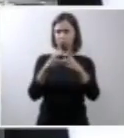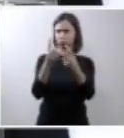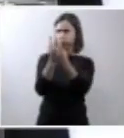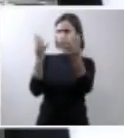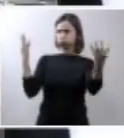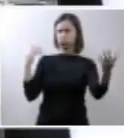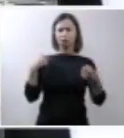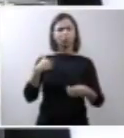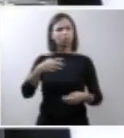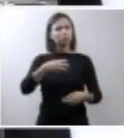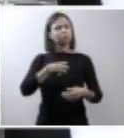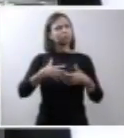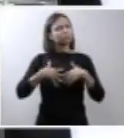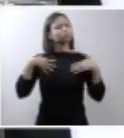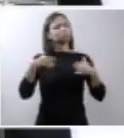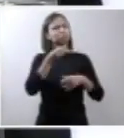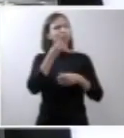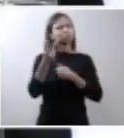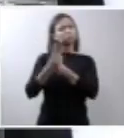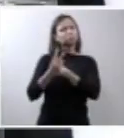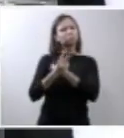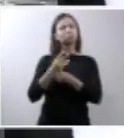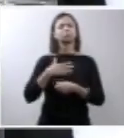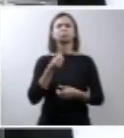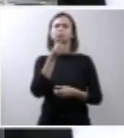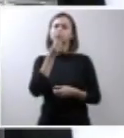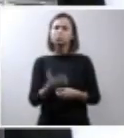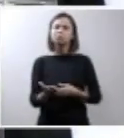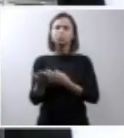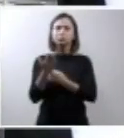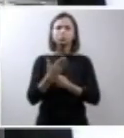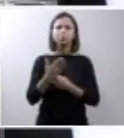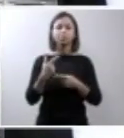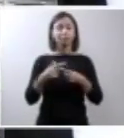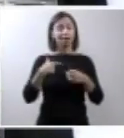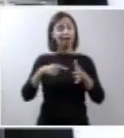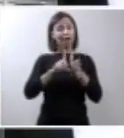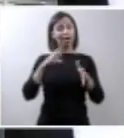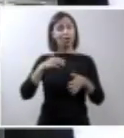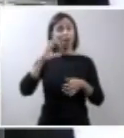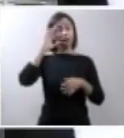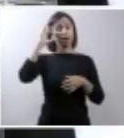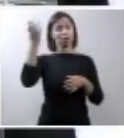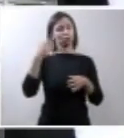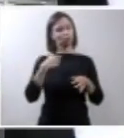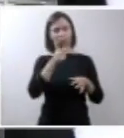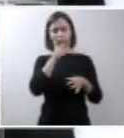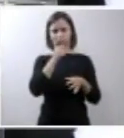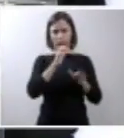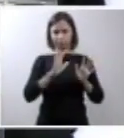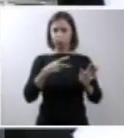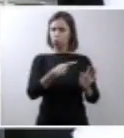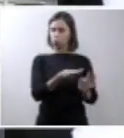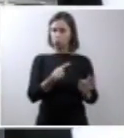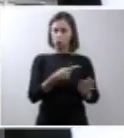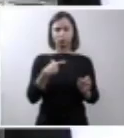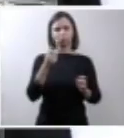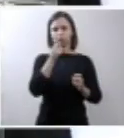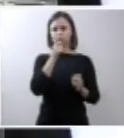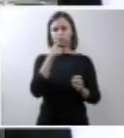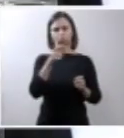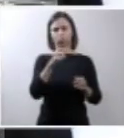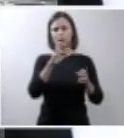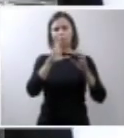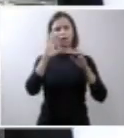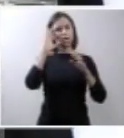Então, eu fui muito bem assistenciado, os médicos conversaram. Foi quando eu, antes de tomar uma decisão, eu procurei muitos médicos,